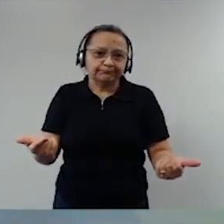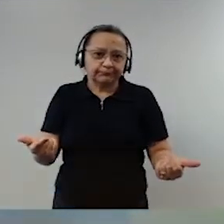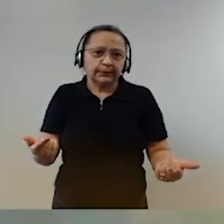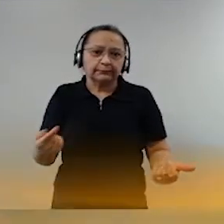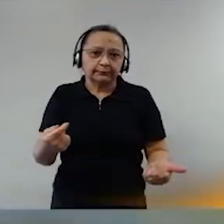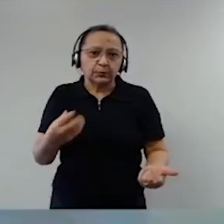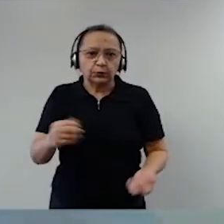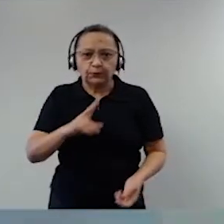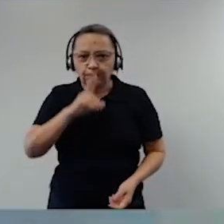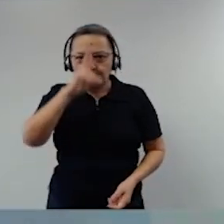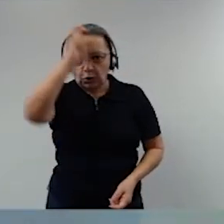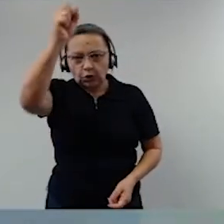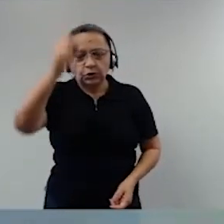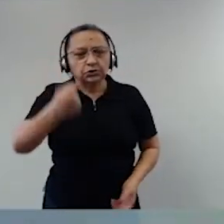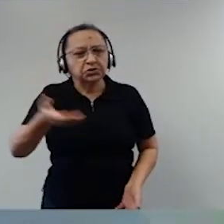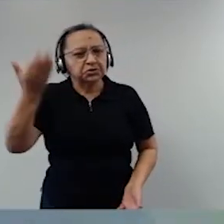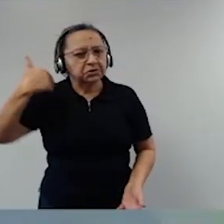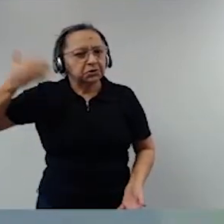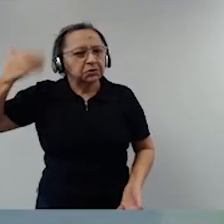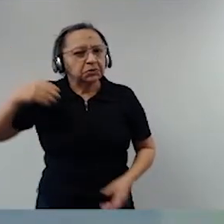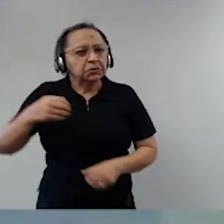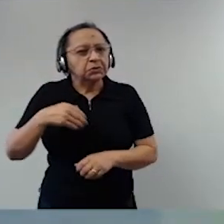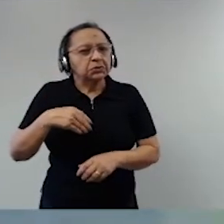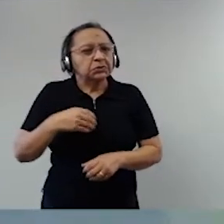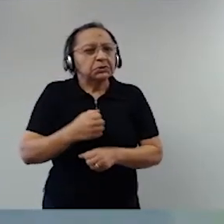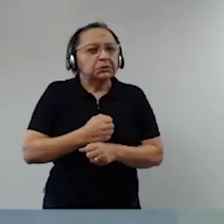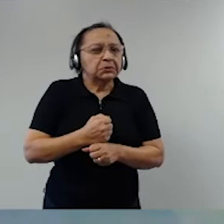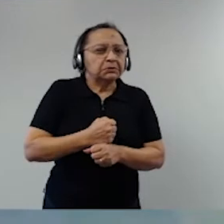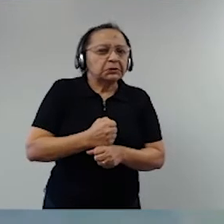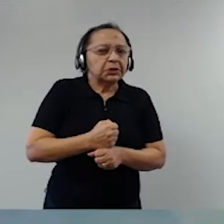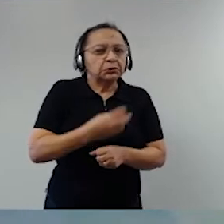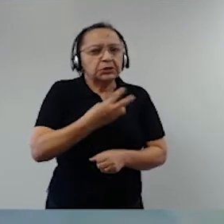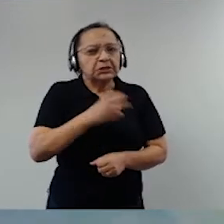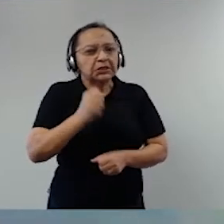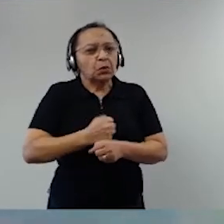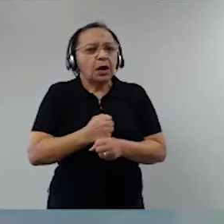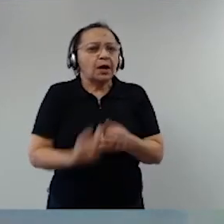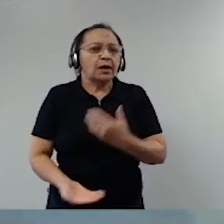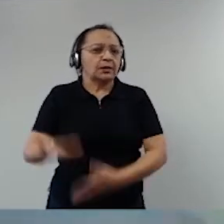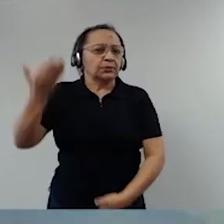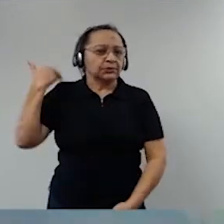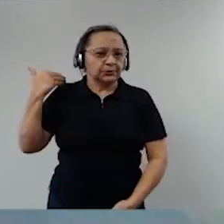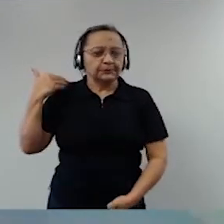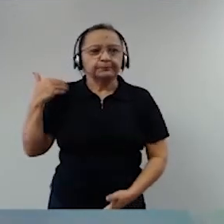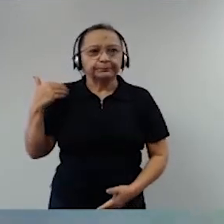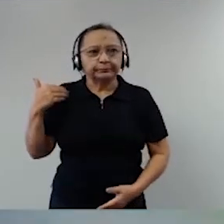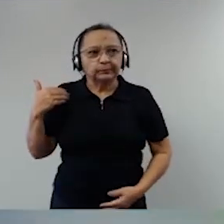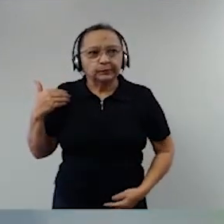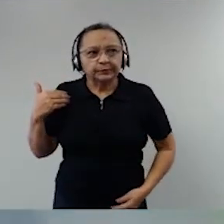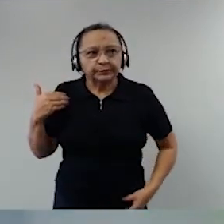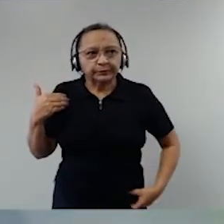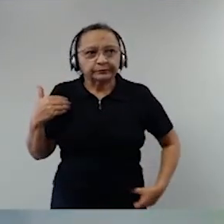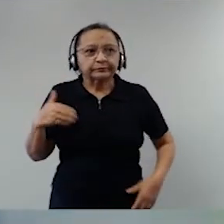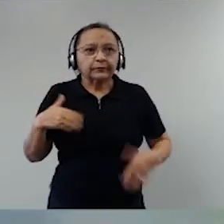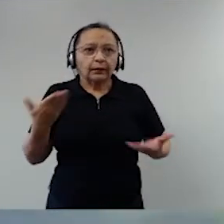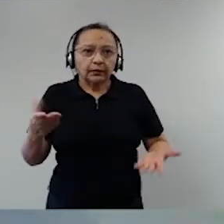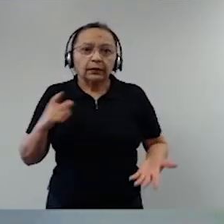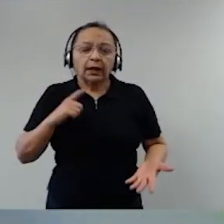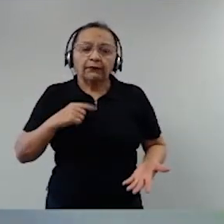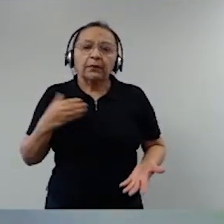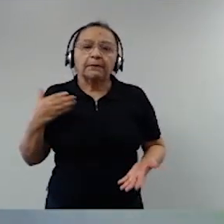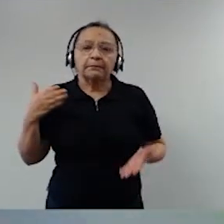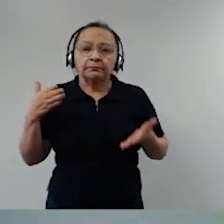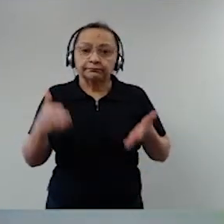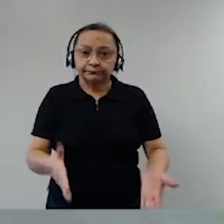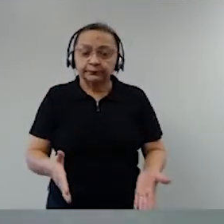nos últimos 35 anos. Então, ela teve uma participação lá em